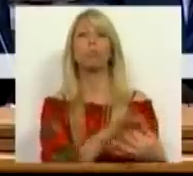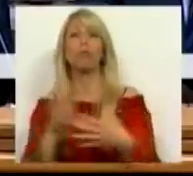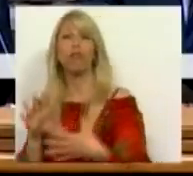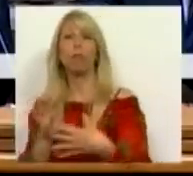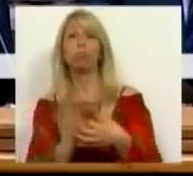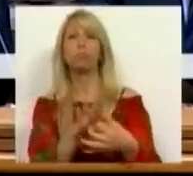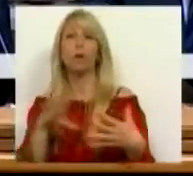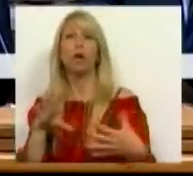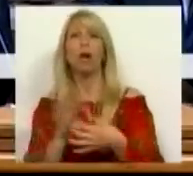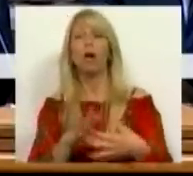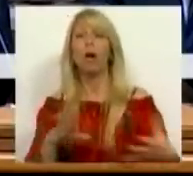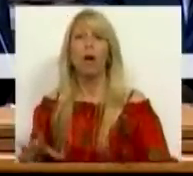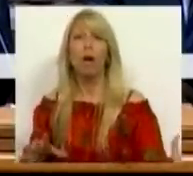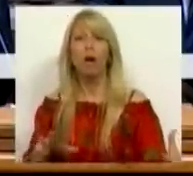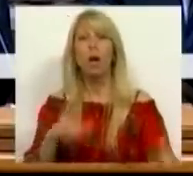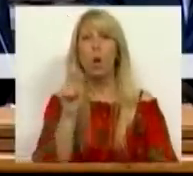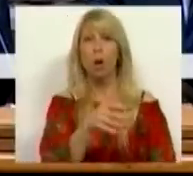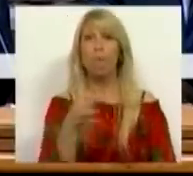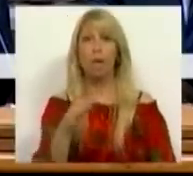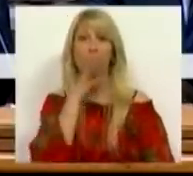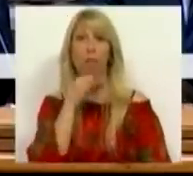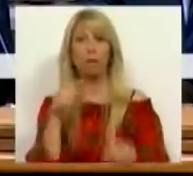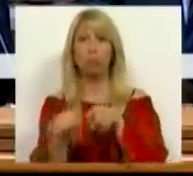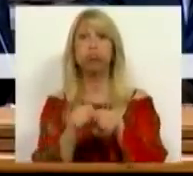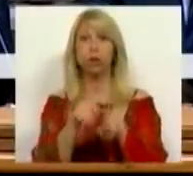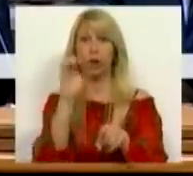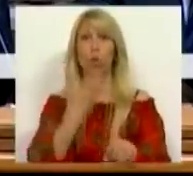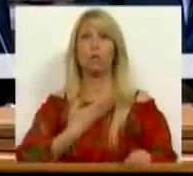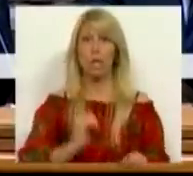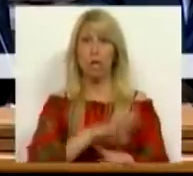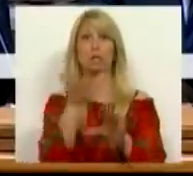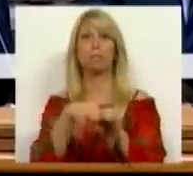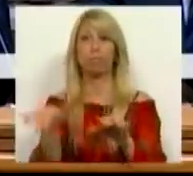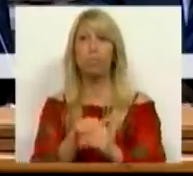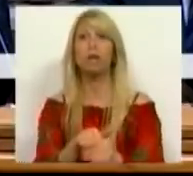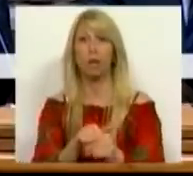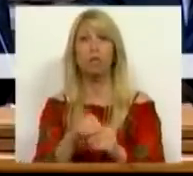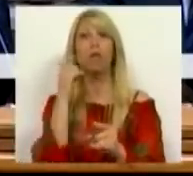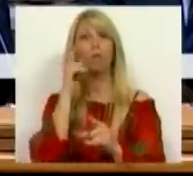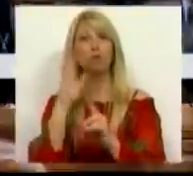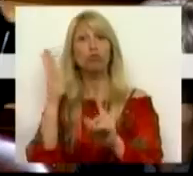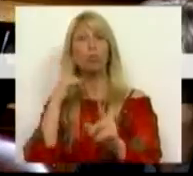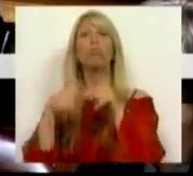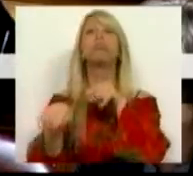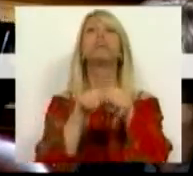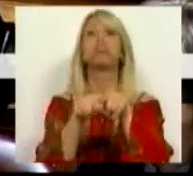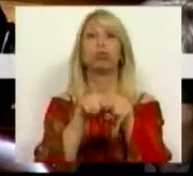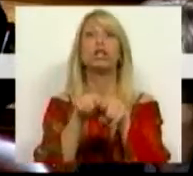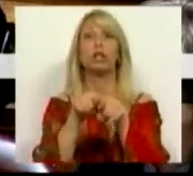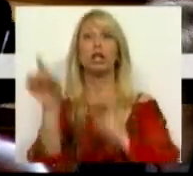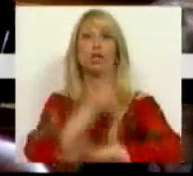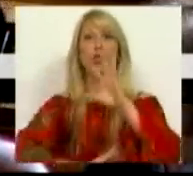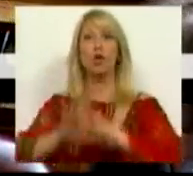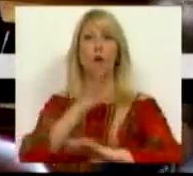no PPE, que é a família política à qual pertence o CDS e que é a obreira das políticas que estão a ser impostas na Europa desde a crise grega em